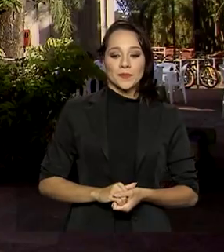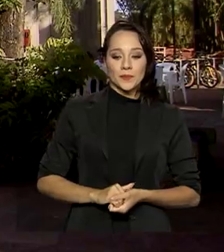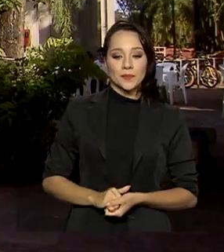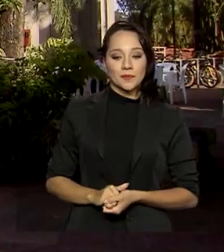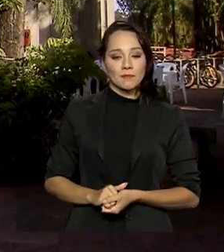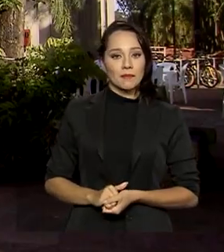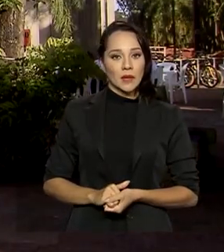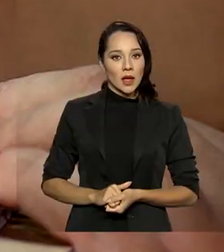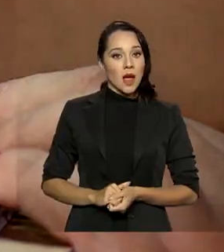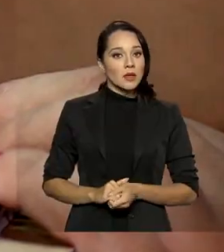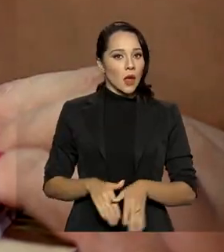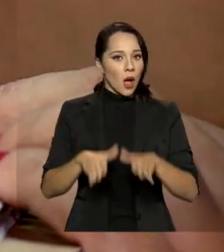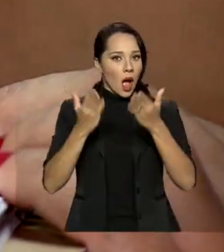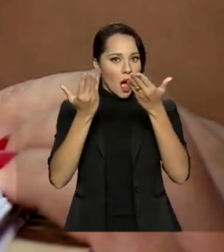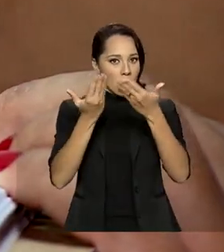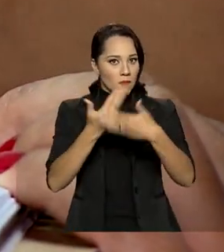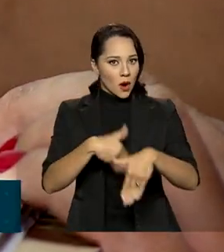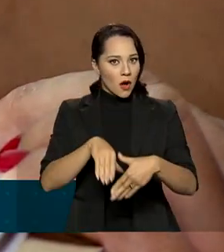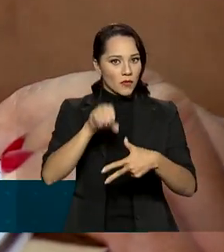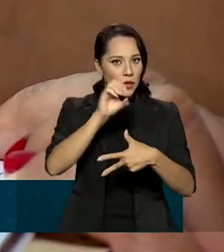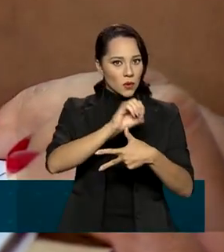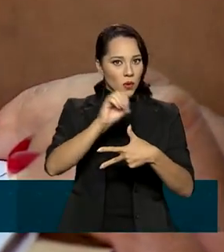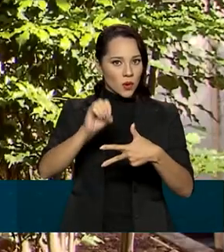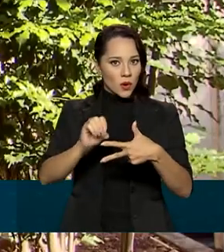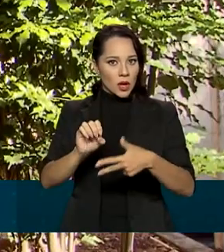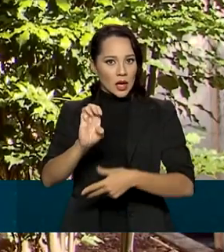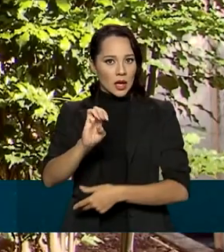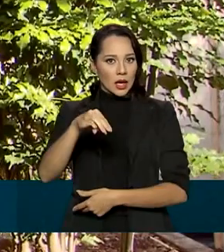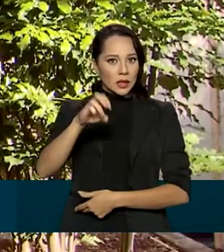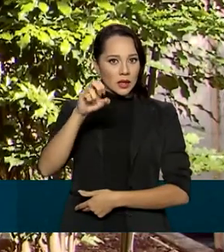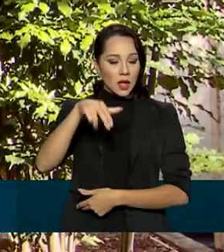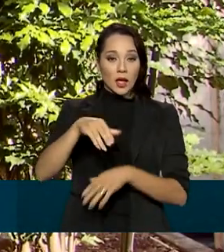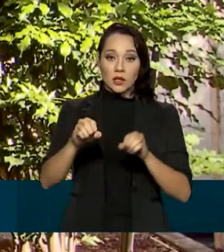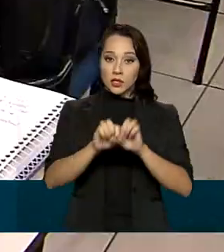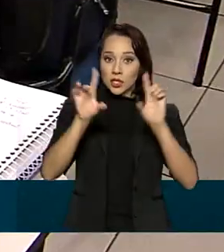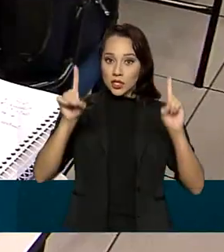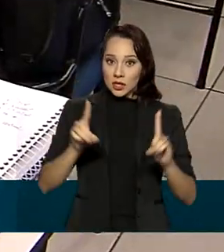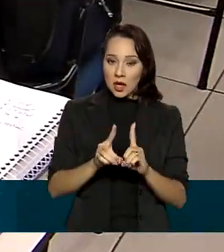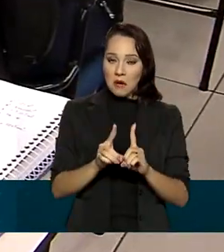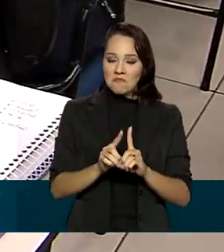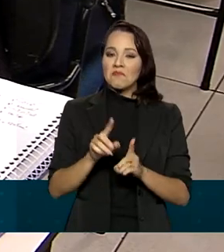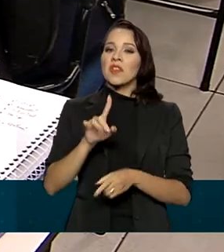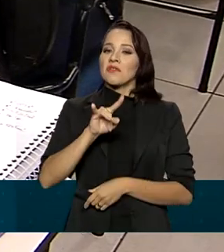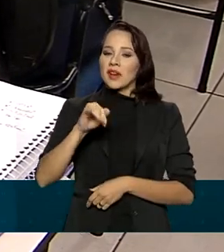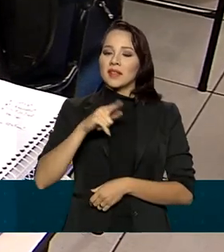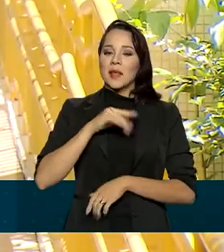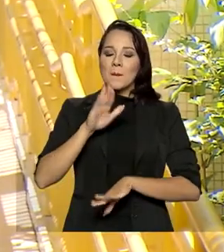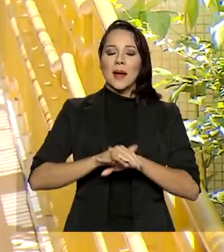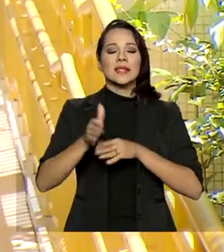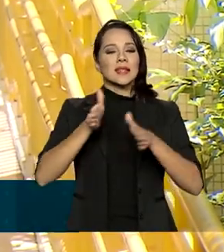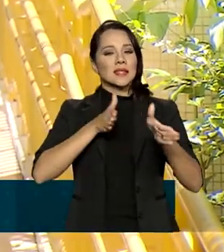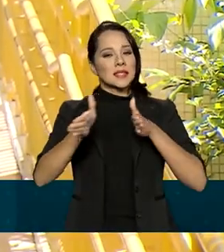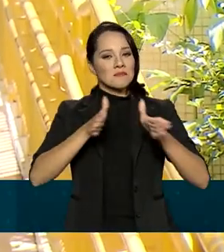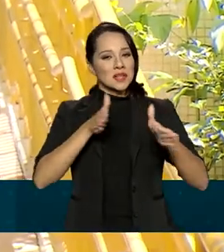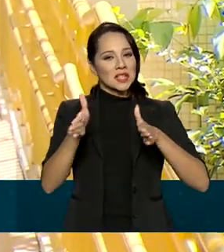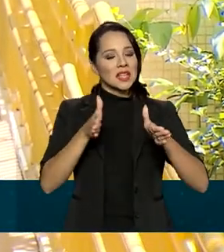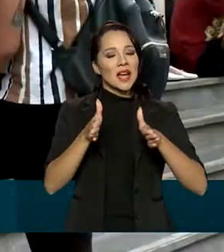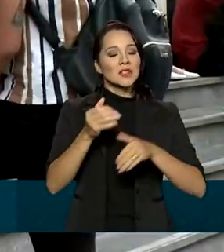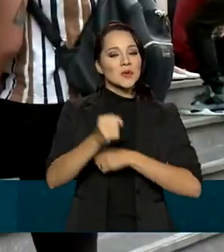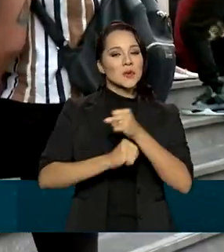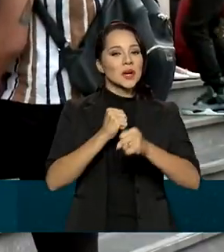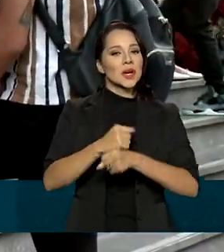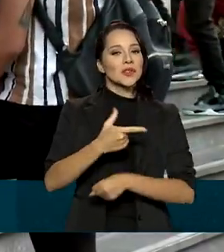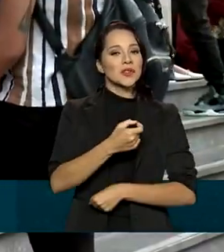A aplicação do Exame Nacional do Ensino Médio no formato digital terá mais acessibilidade na versão de